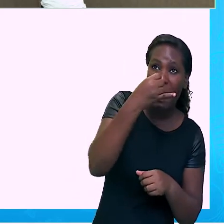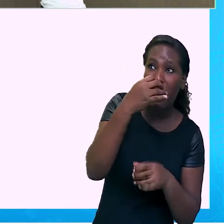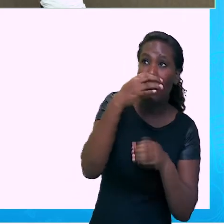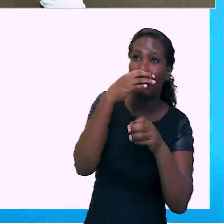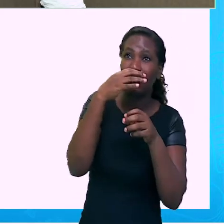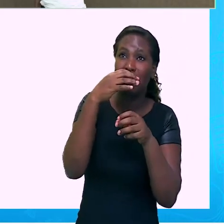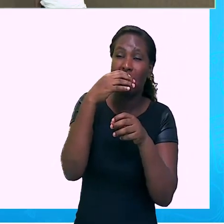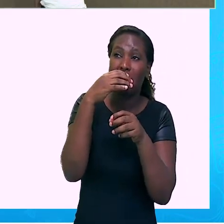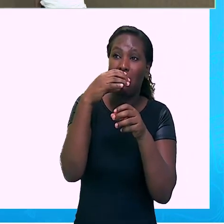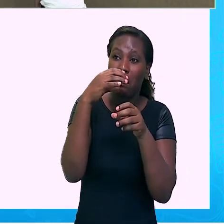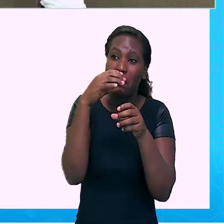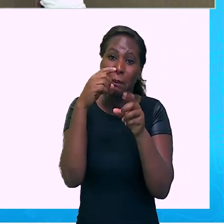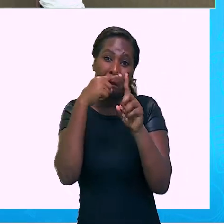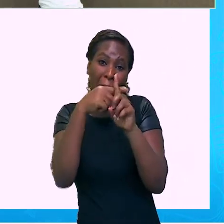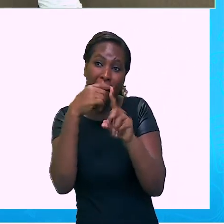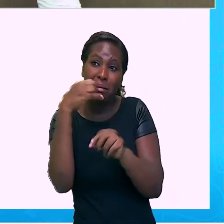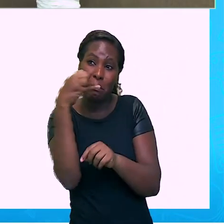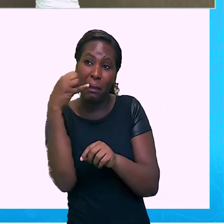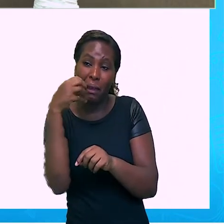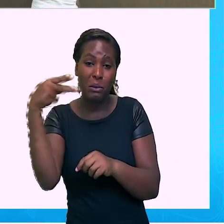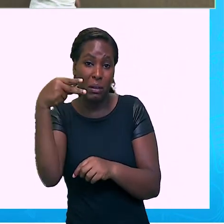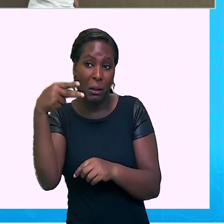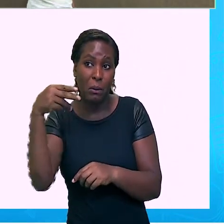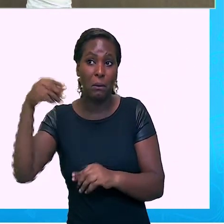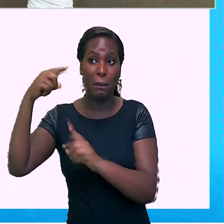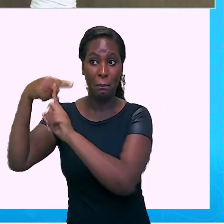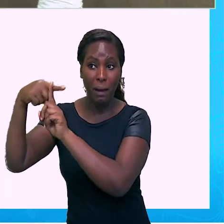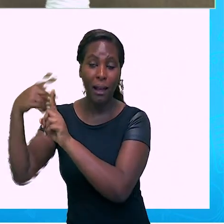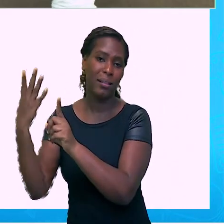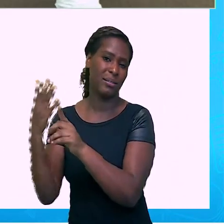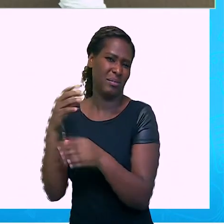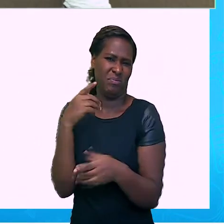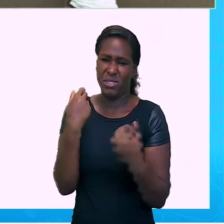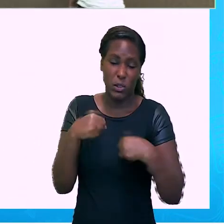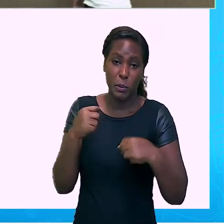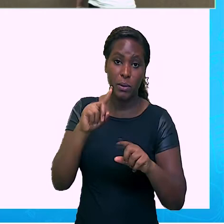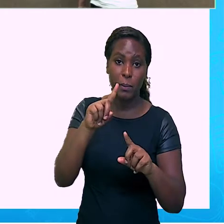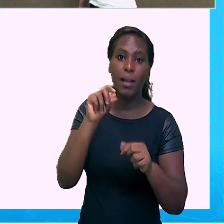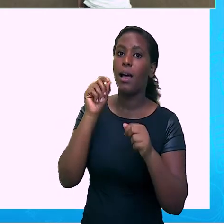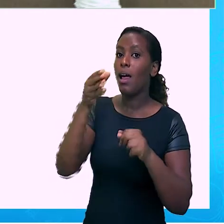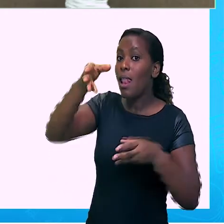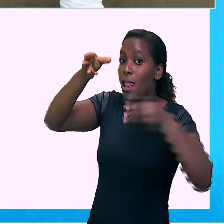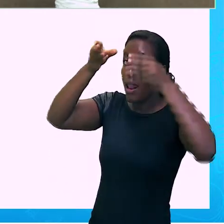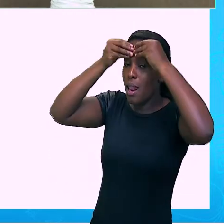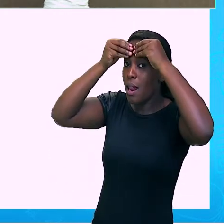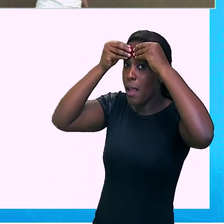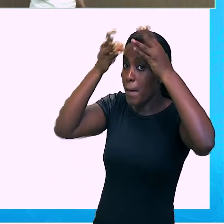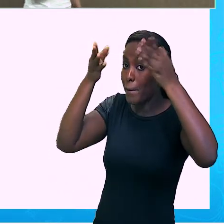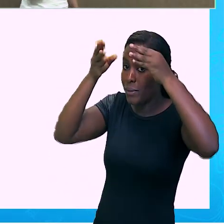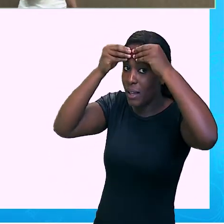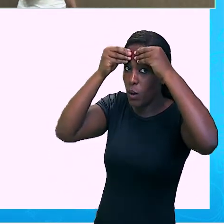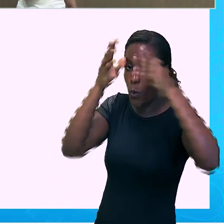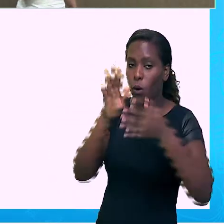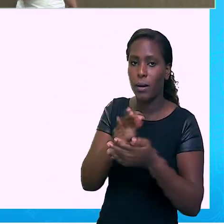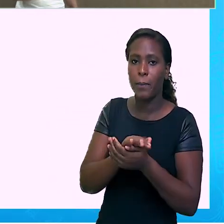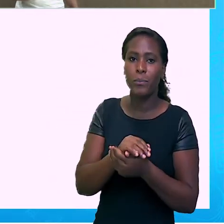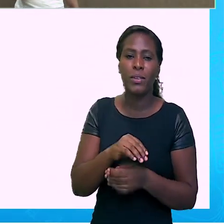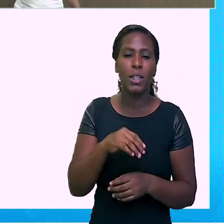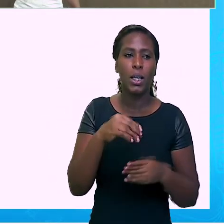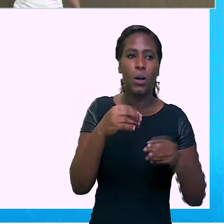número negativo expoente par, o resultado sempre vai ser positivo.